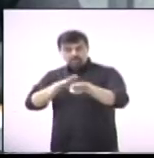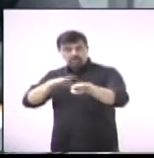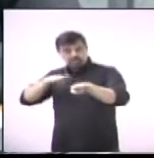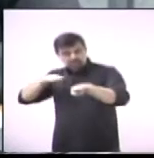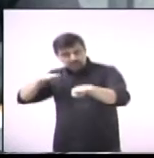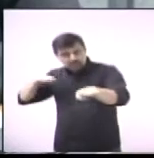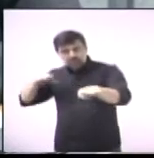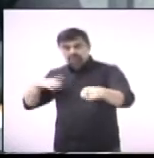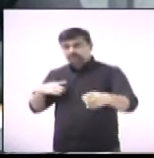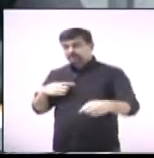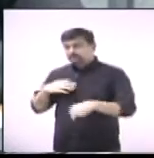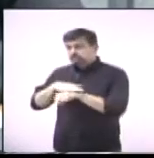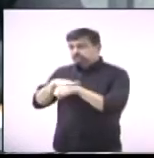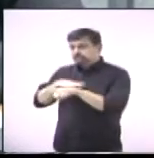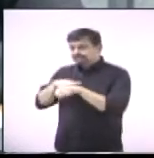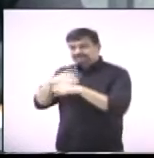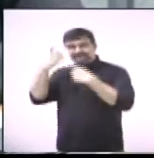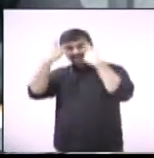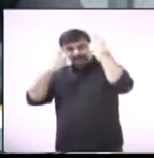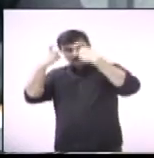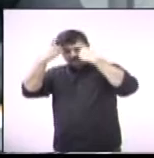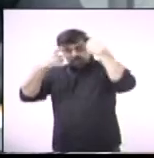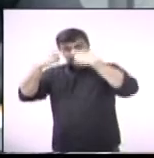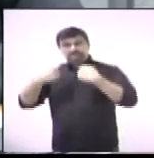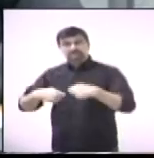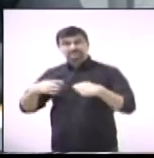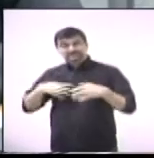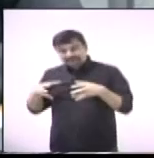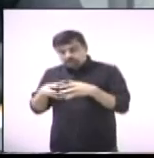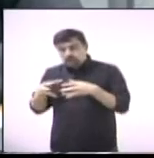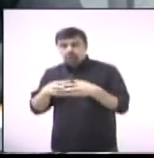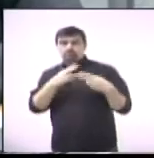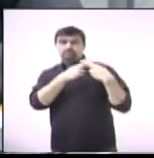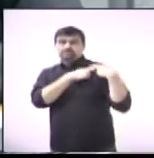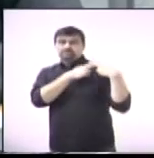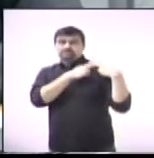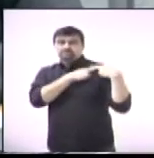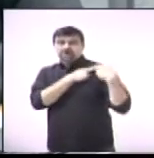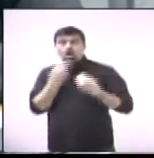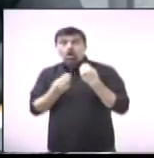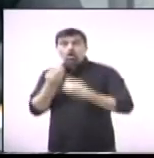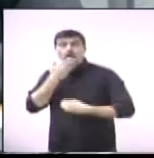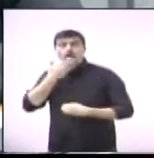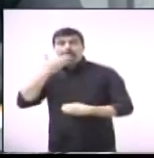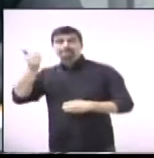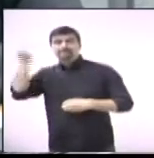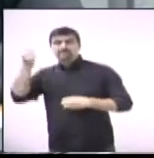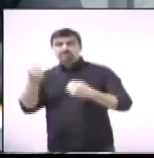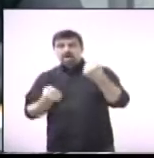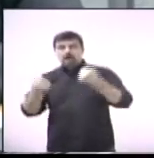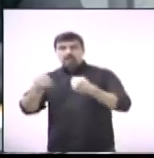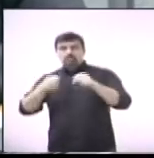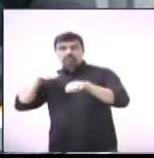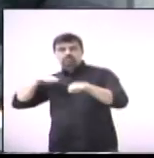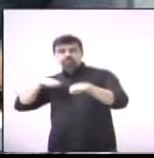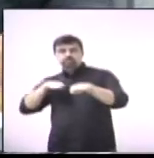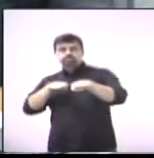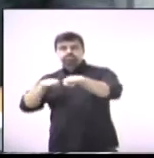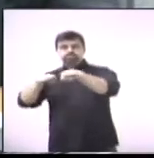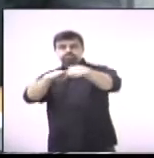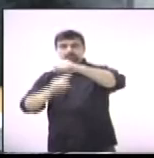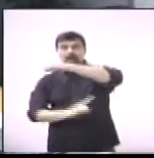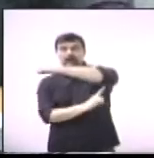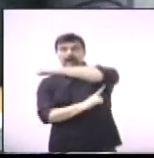que ele tem preocupação e que vai ser bastante discutido é justamente esse acesso, a construção dessa ponte aí do João Aranha.